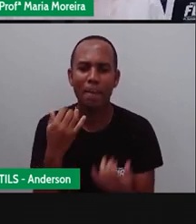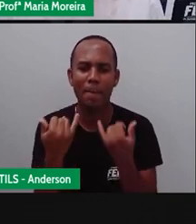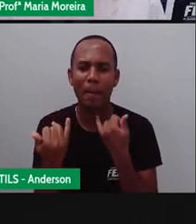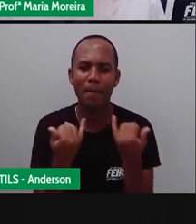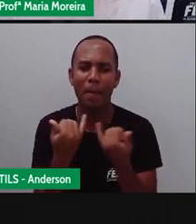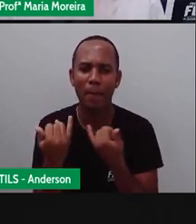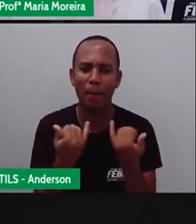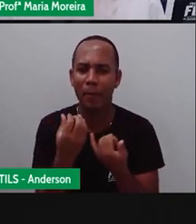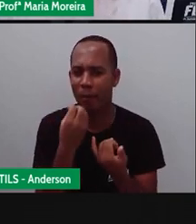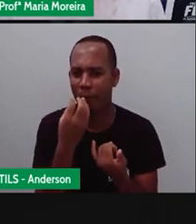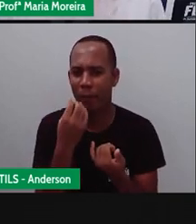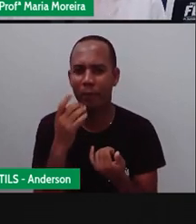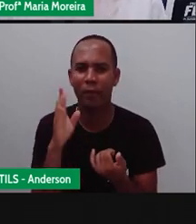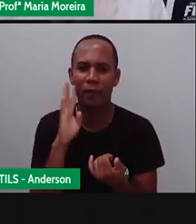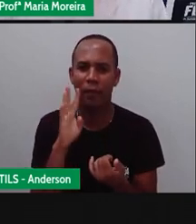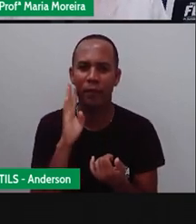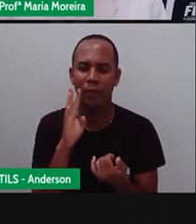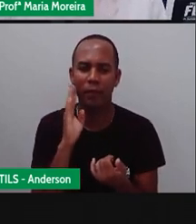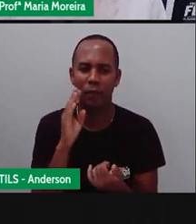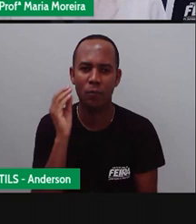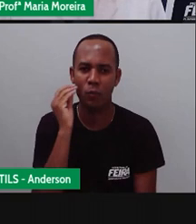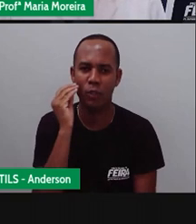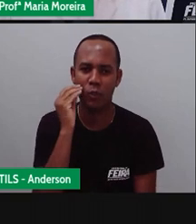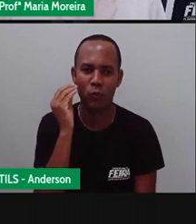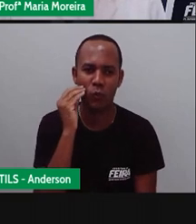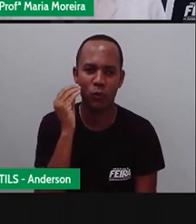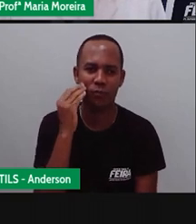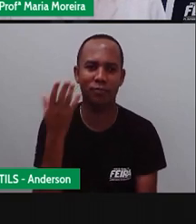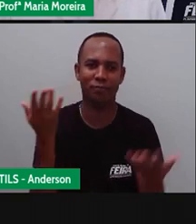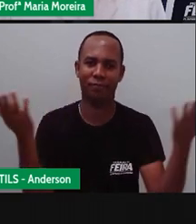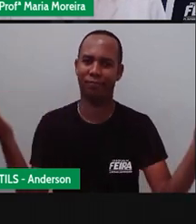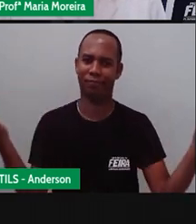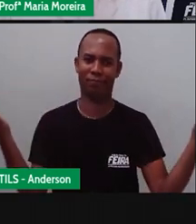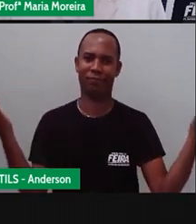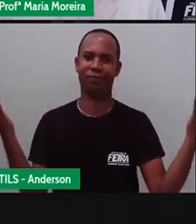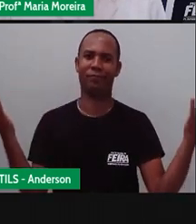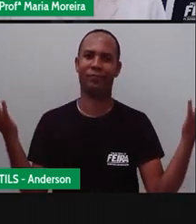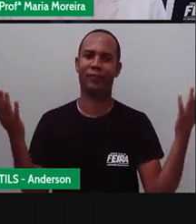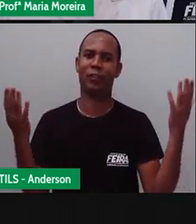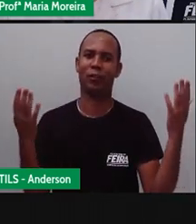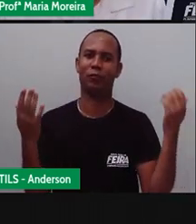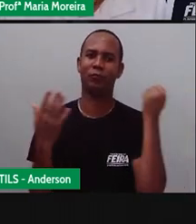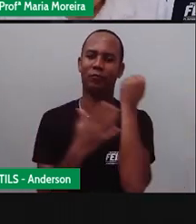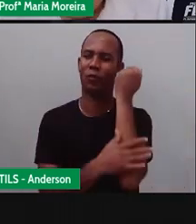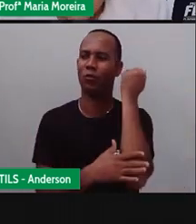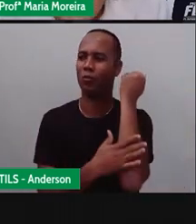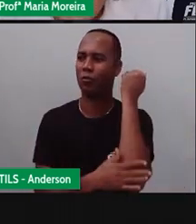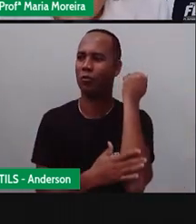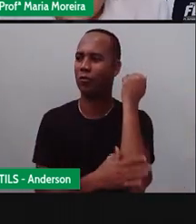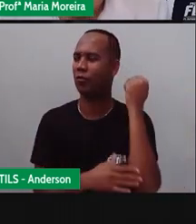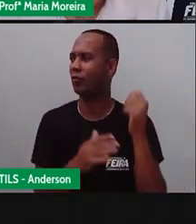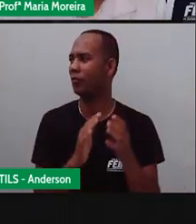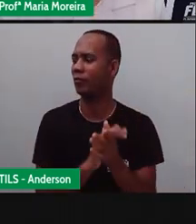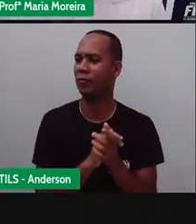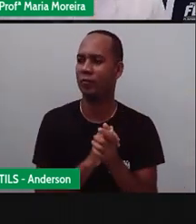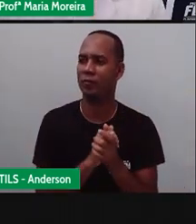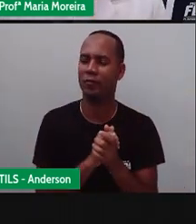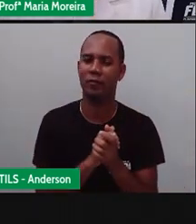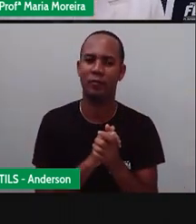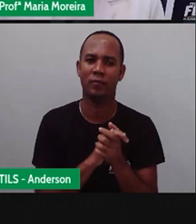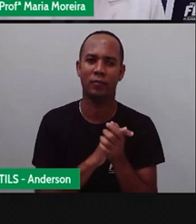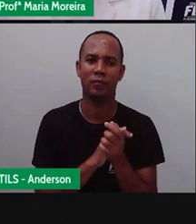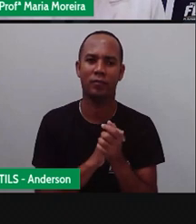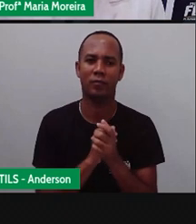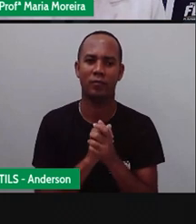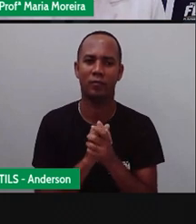de vocês lá no chat, tá? Mandem beijo pra Anderson, porque Anderson tá ficando carente. Maria Helena Queiroz, no bairro